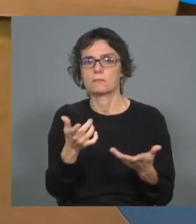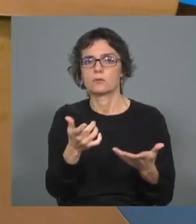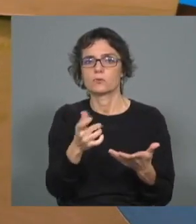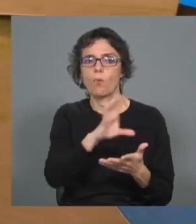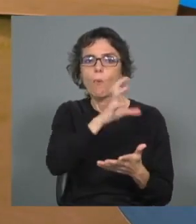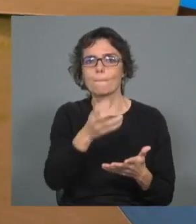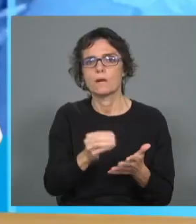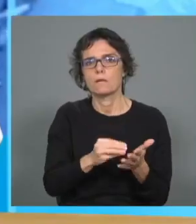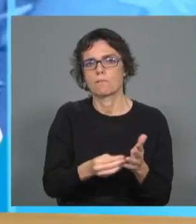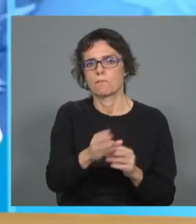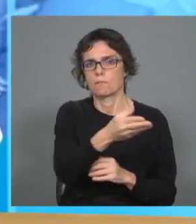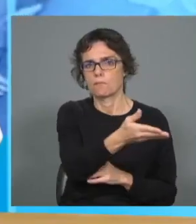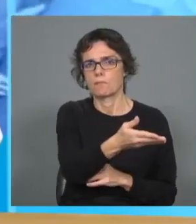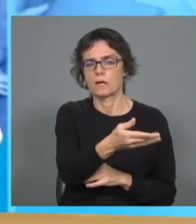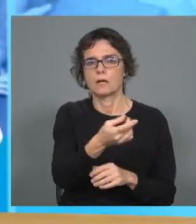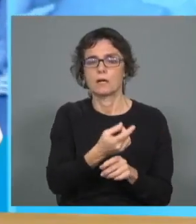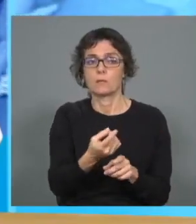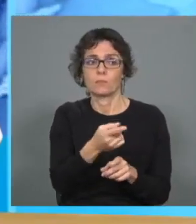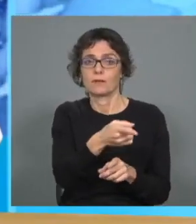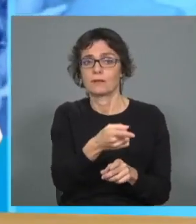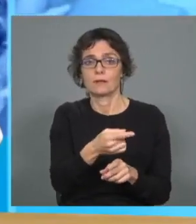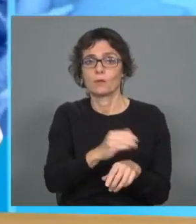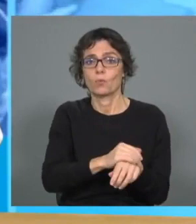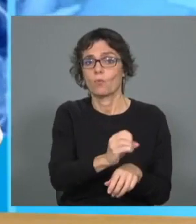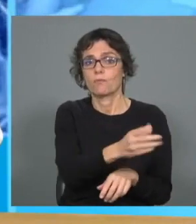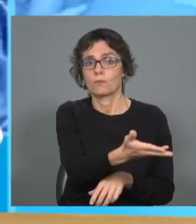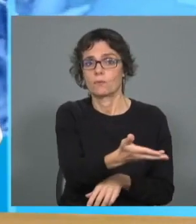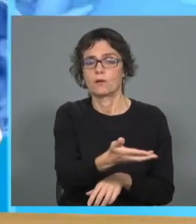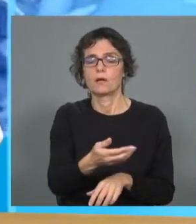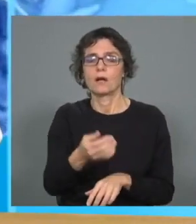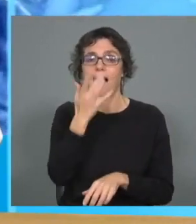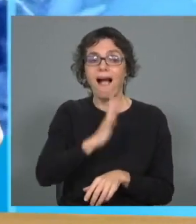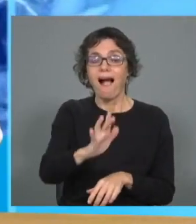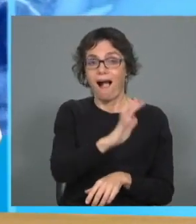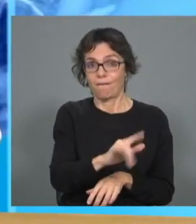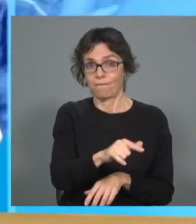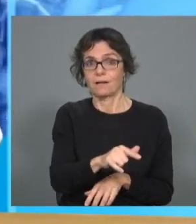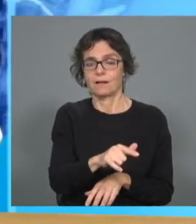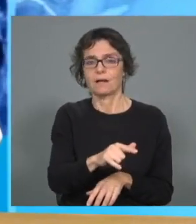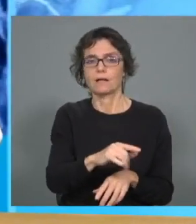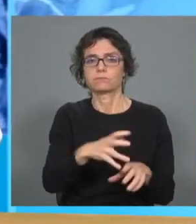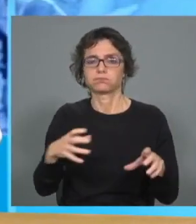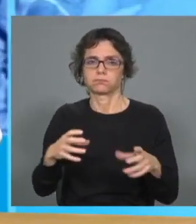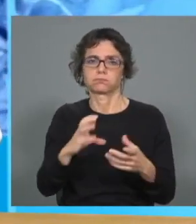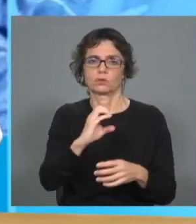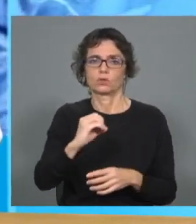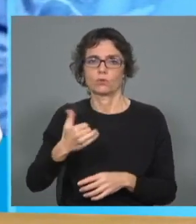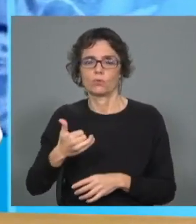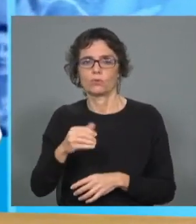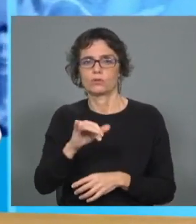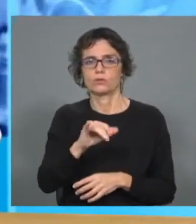fragilidade e que quase nada contribuíram para o problema. A África, em termos das emissões históricas,